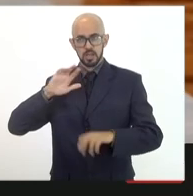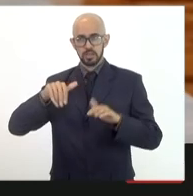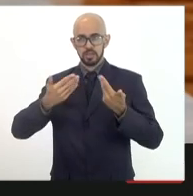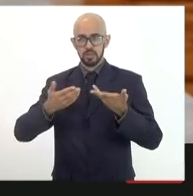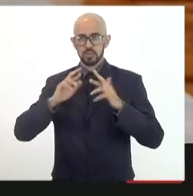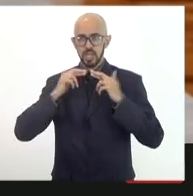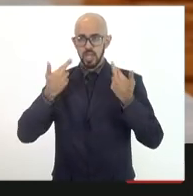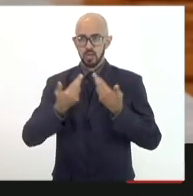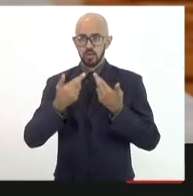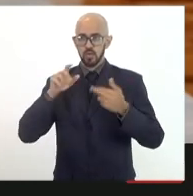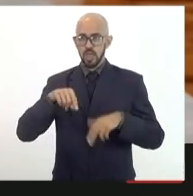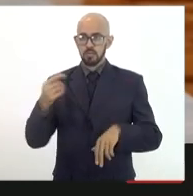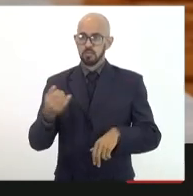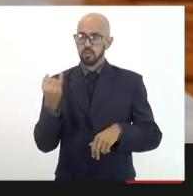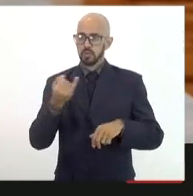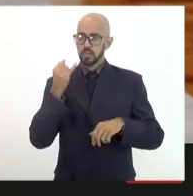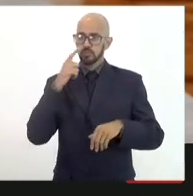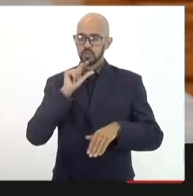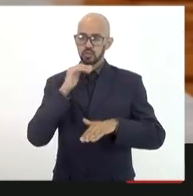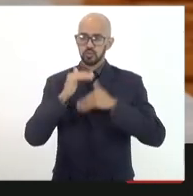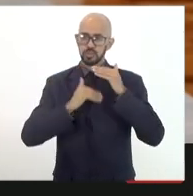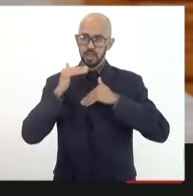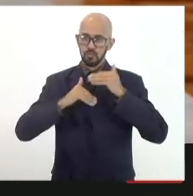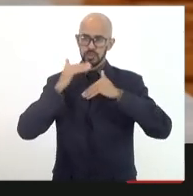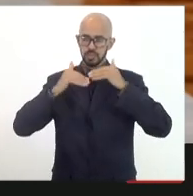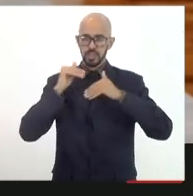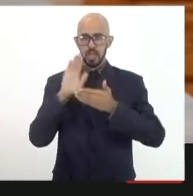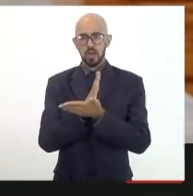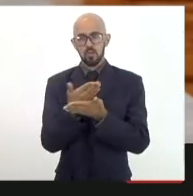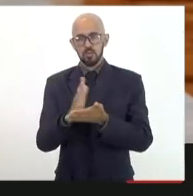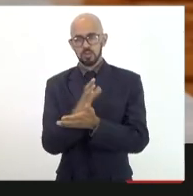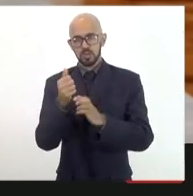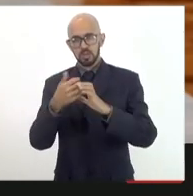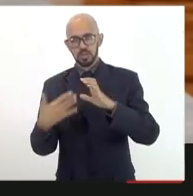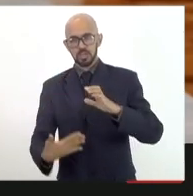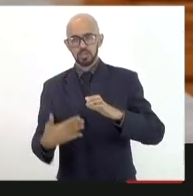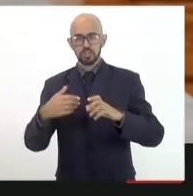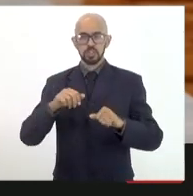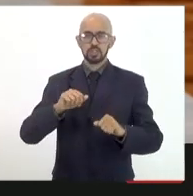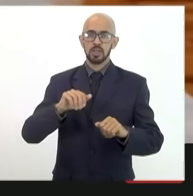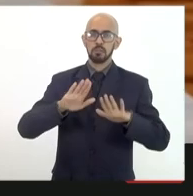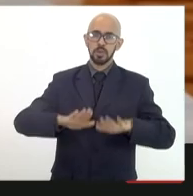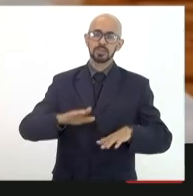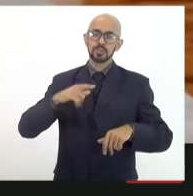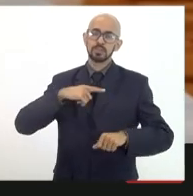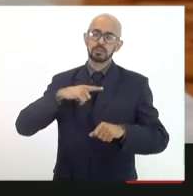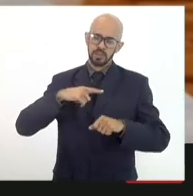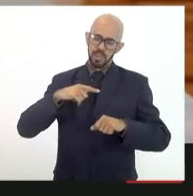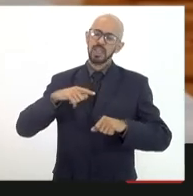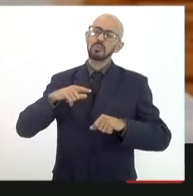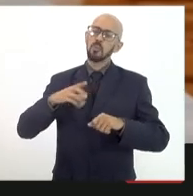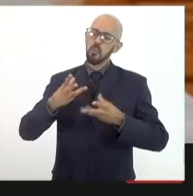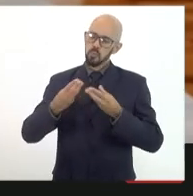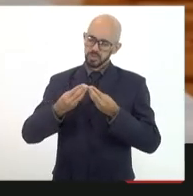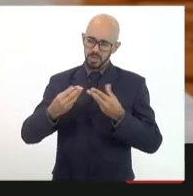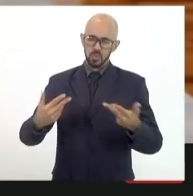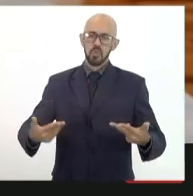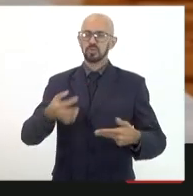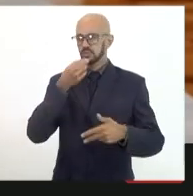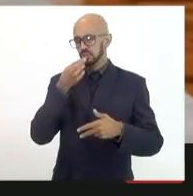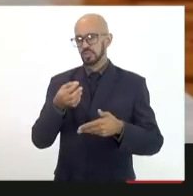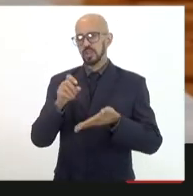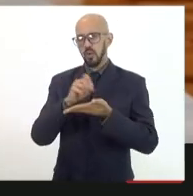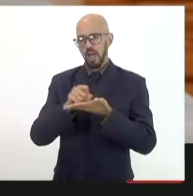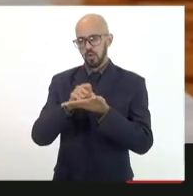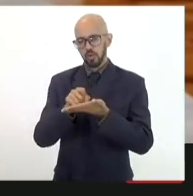foi muito importante para que a pudesse avançar em alguns aspectos tem muita contribuição aqui já anotada a gente vai